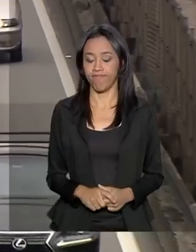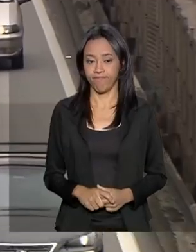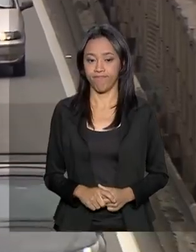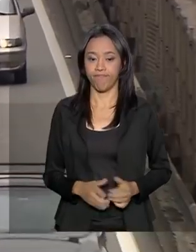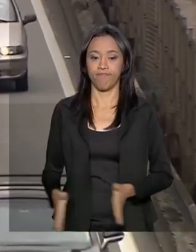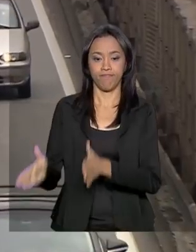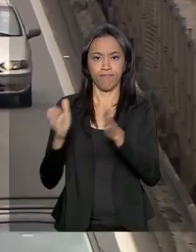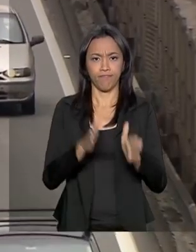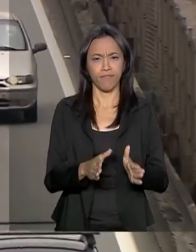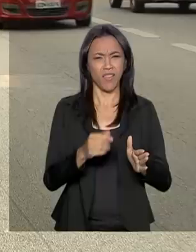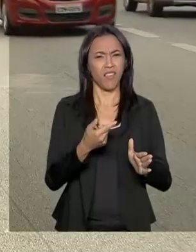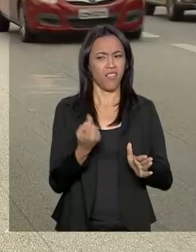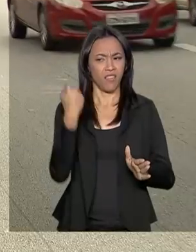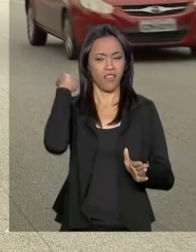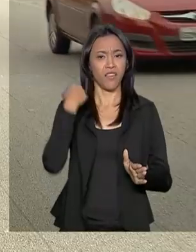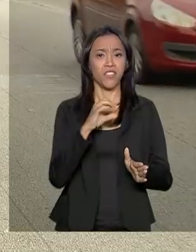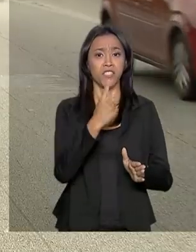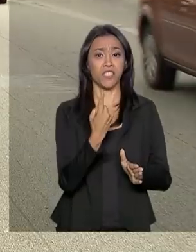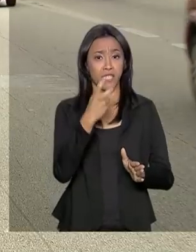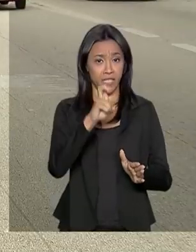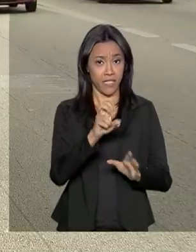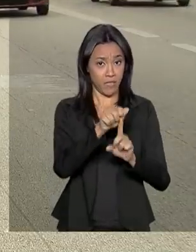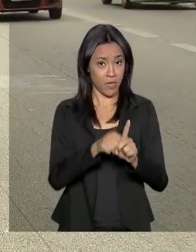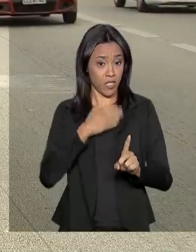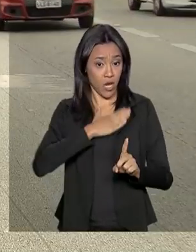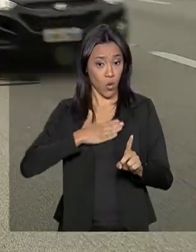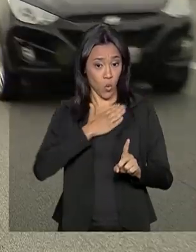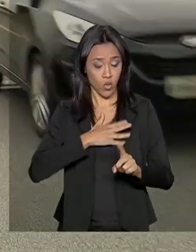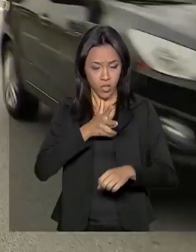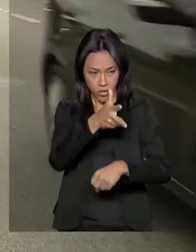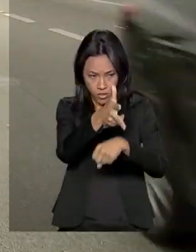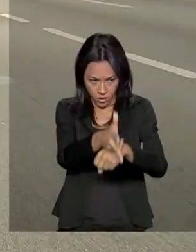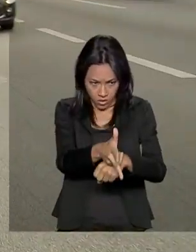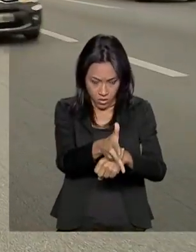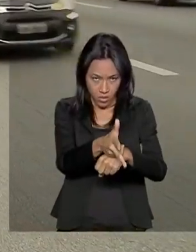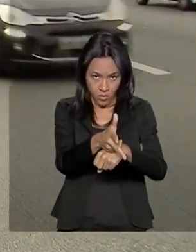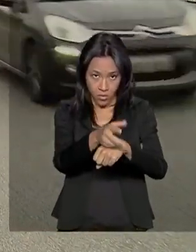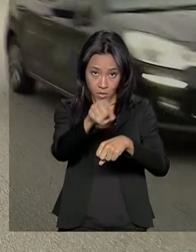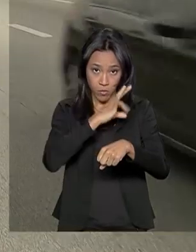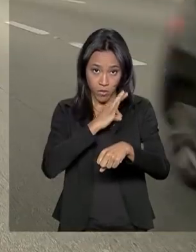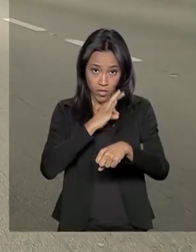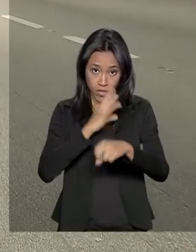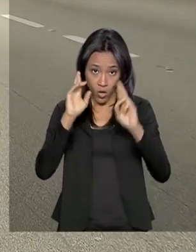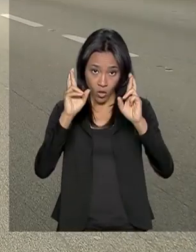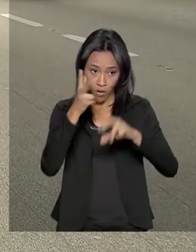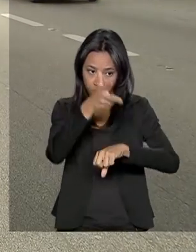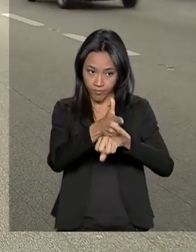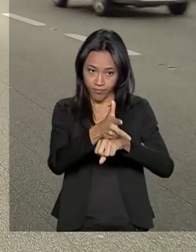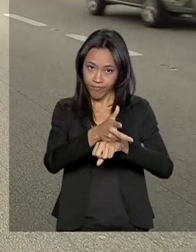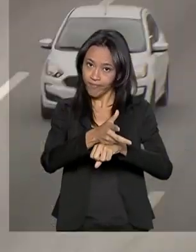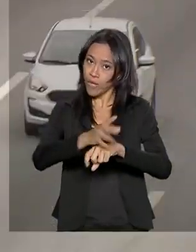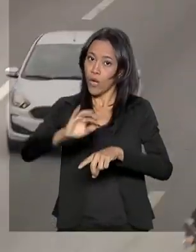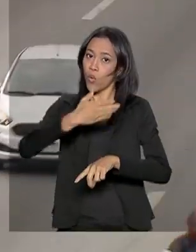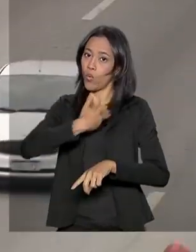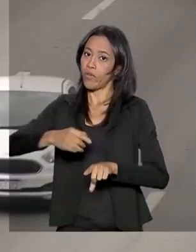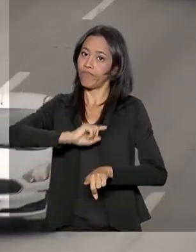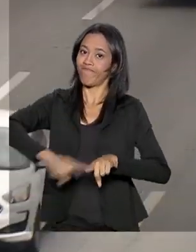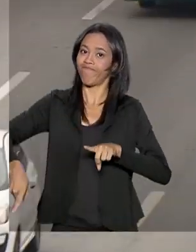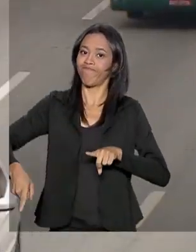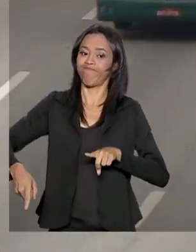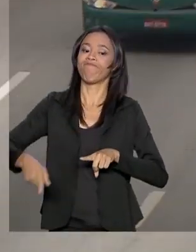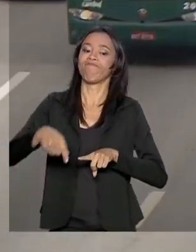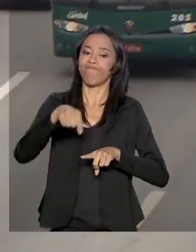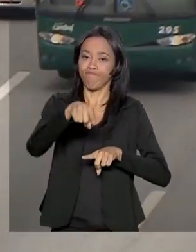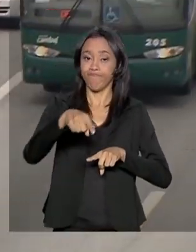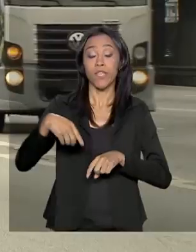Desde 15 de agosto, o uso de radares móveis operados por policiais está suspenso pelo governo. Dados da